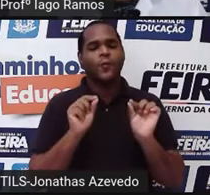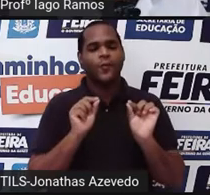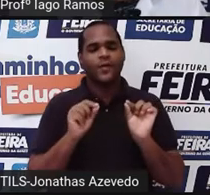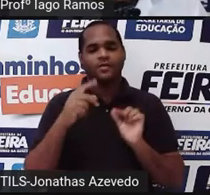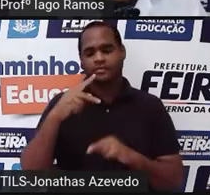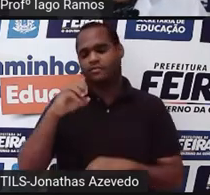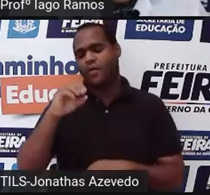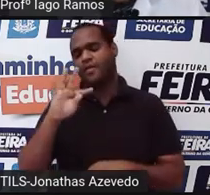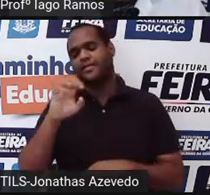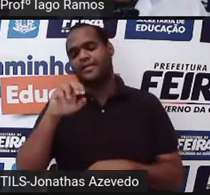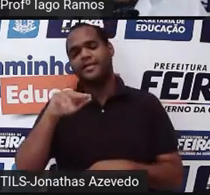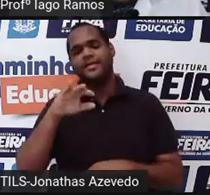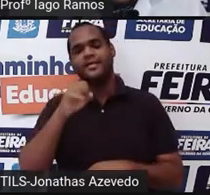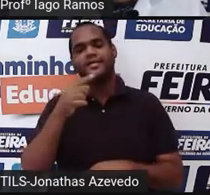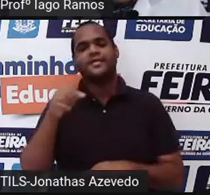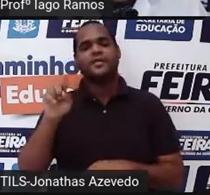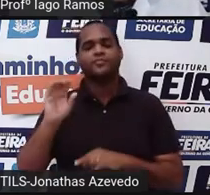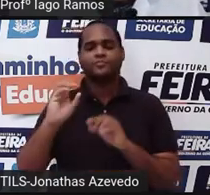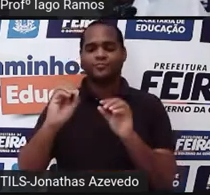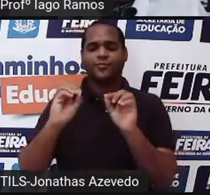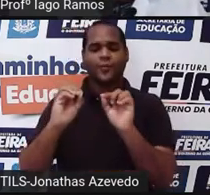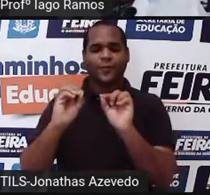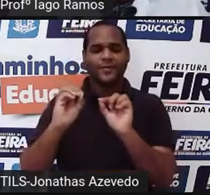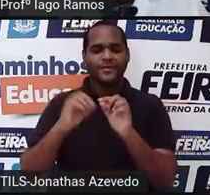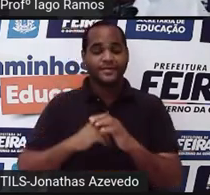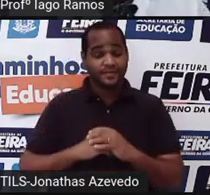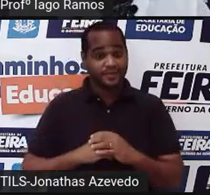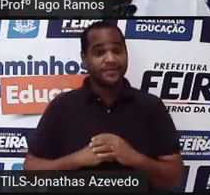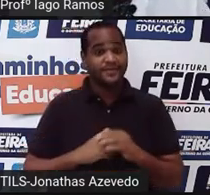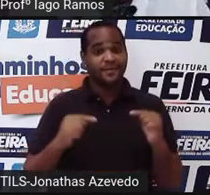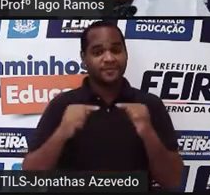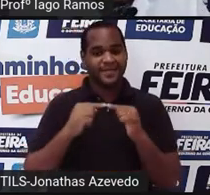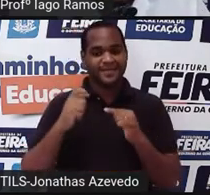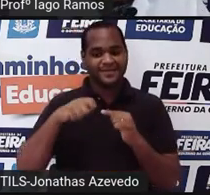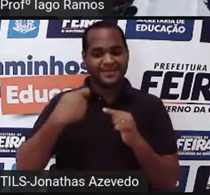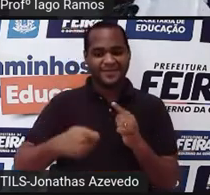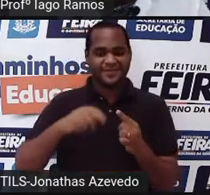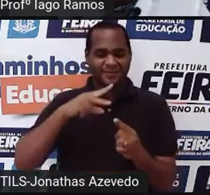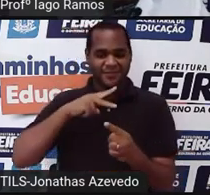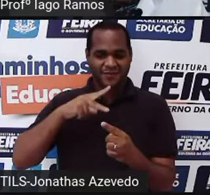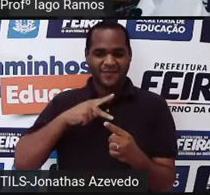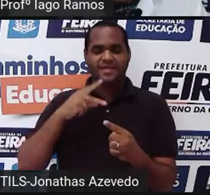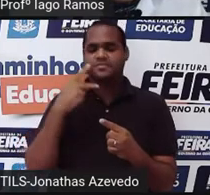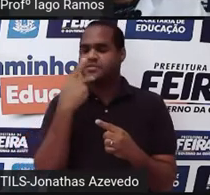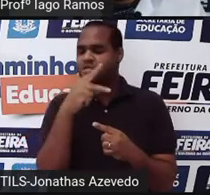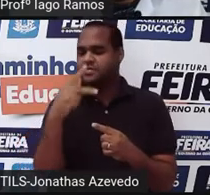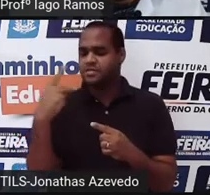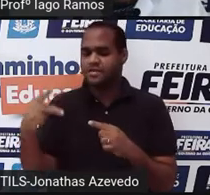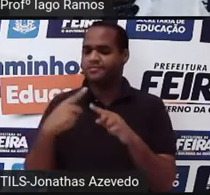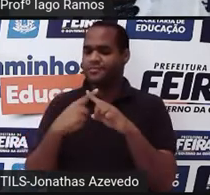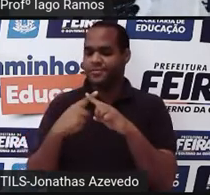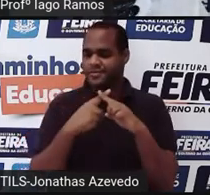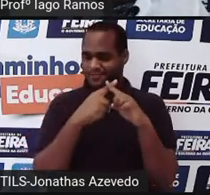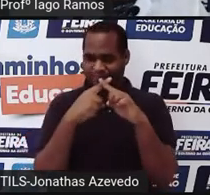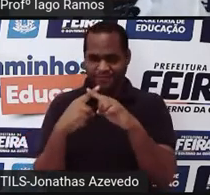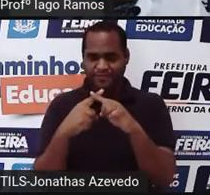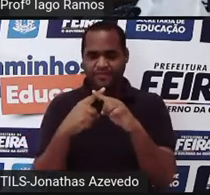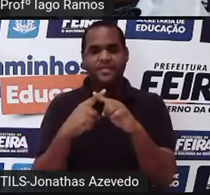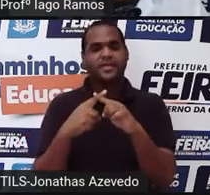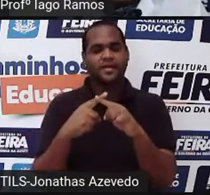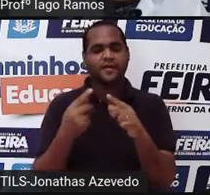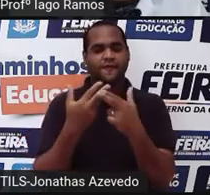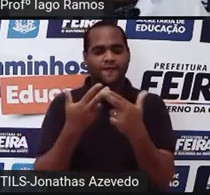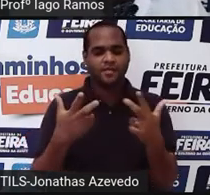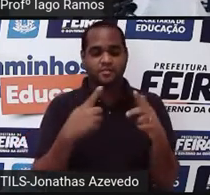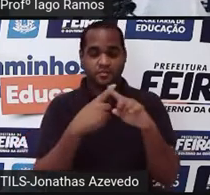potenciação? Na verdade, é um caso particular de uma multiplicação, só que nessa